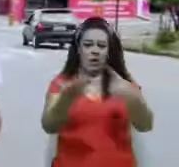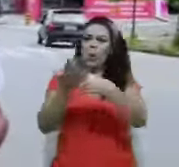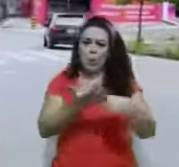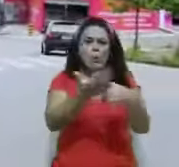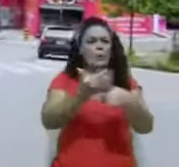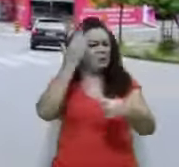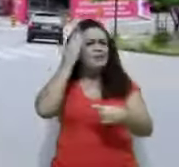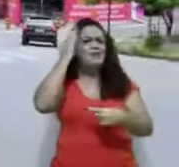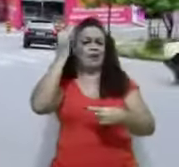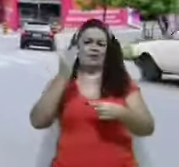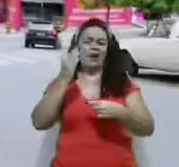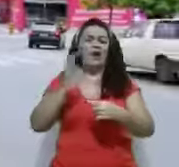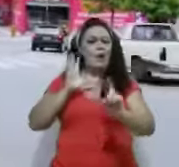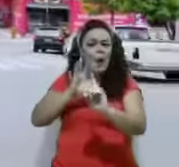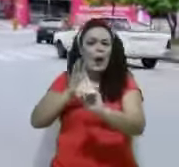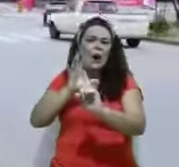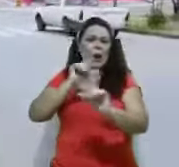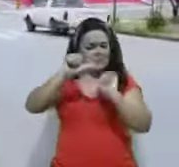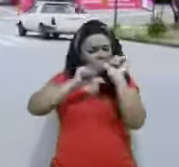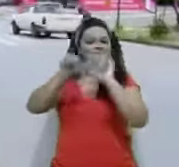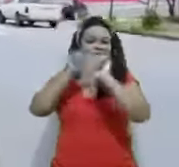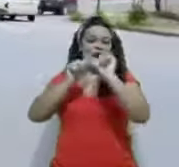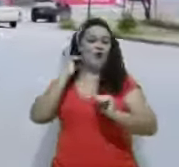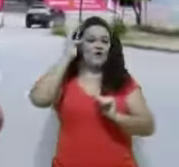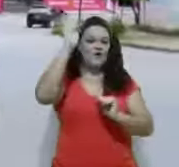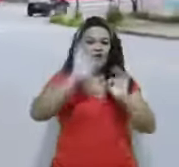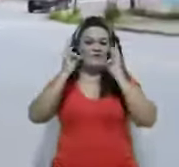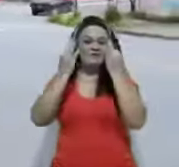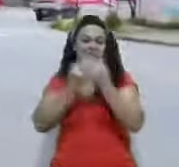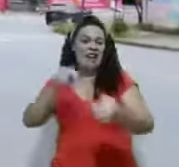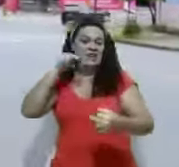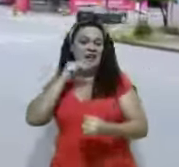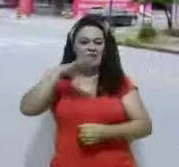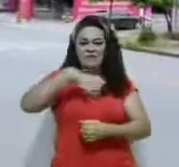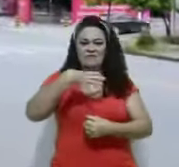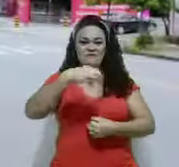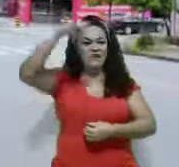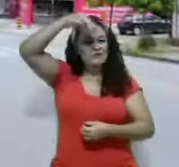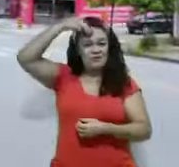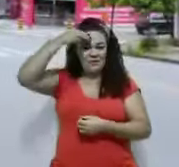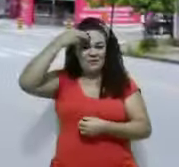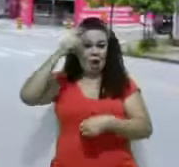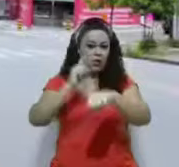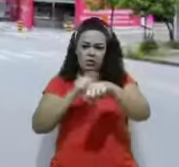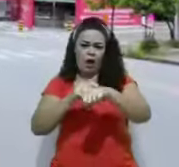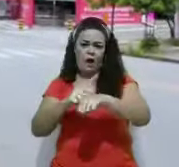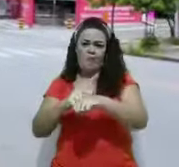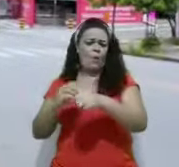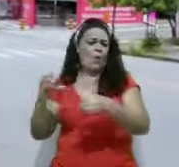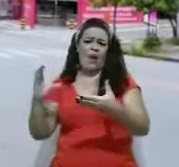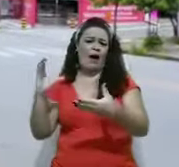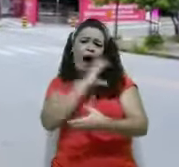tem o dever de entender que o seu legado vai influenciar seus sobrinhos, filhos e netos. Que não tenhamos pressa,